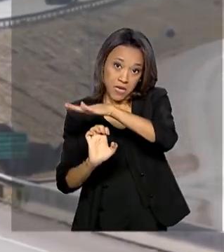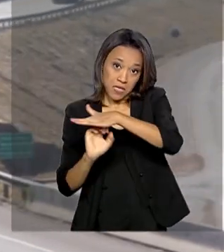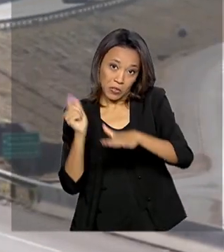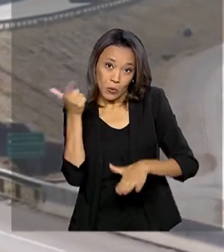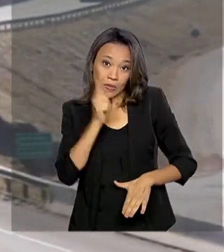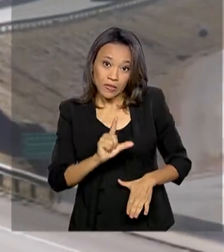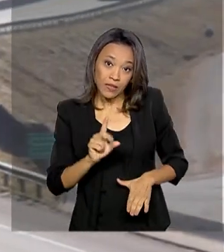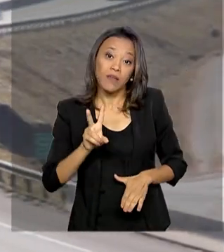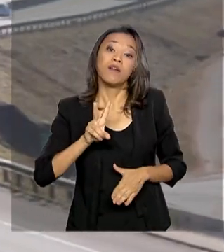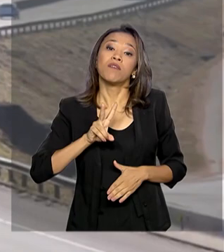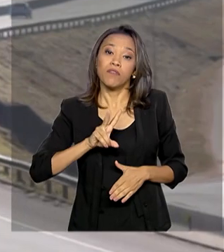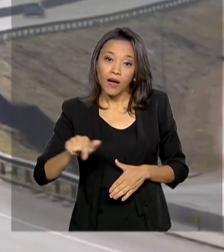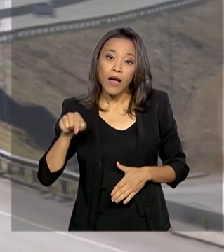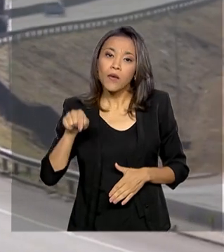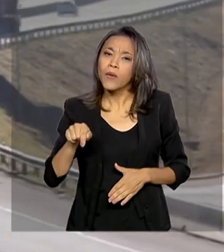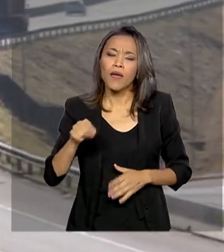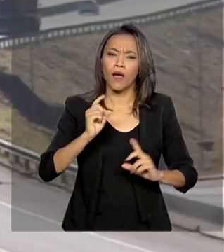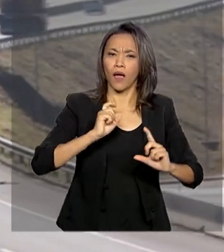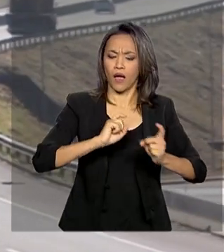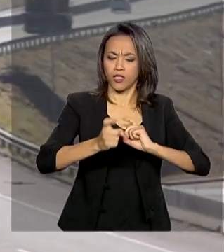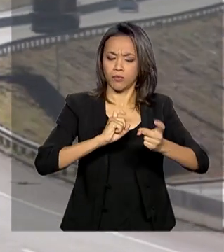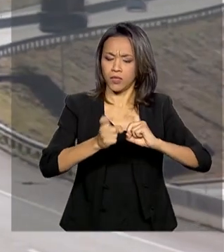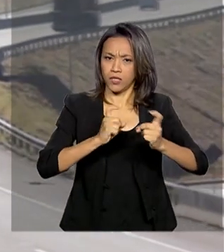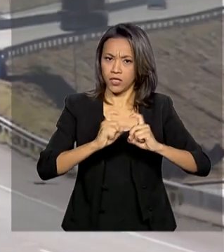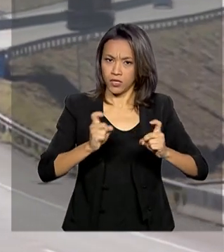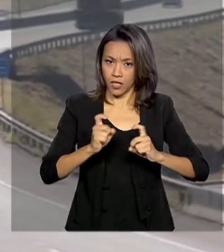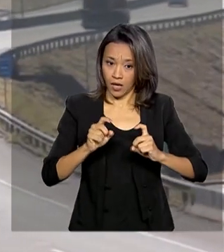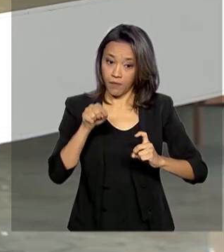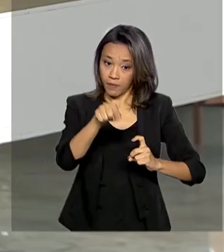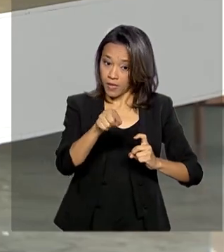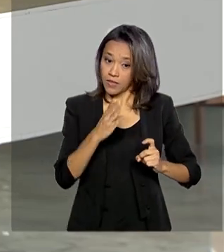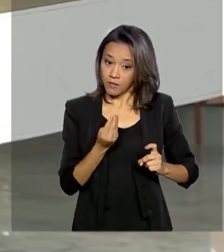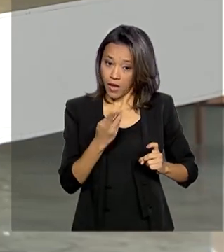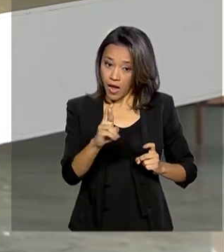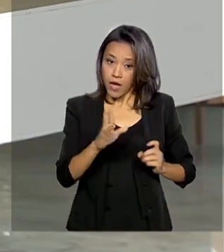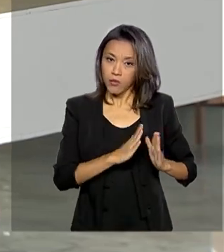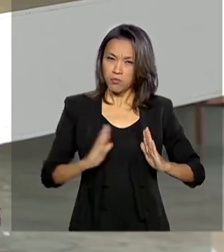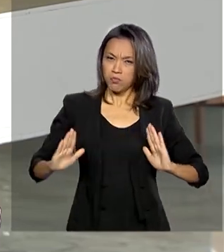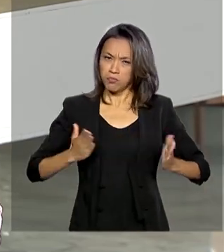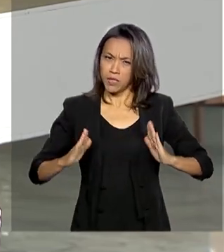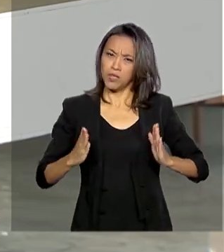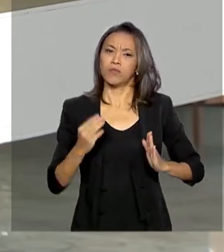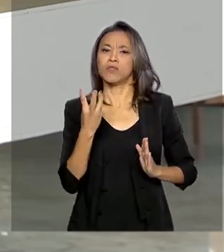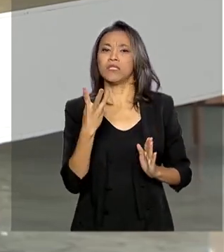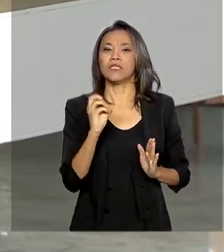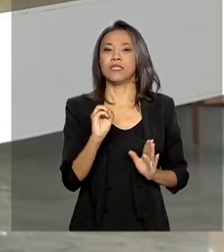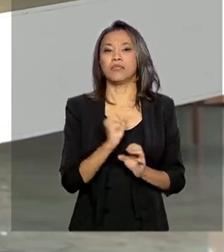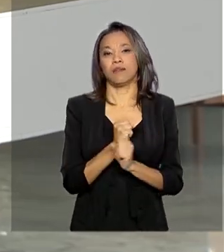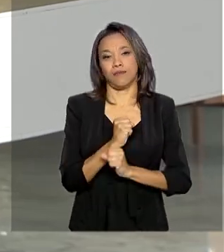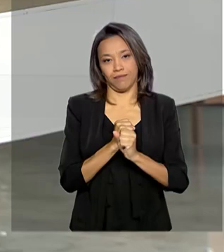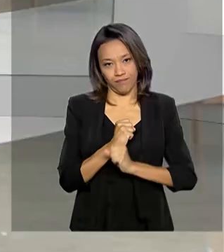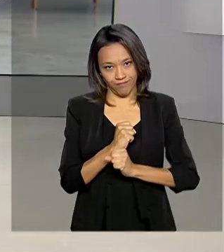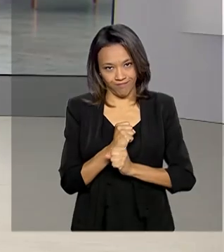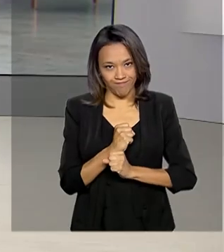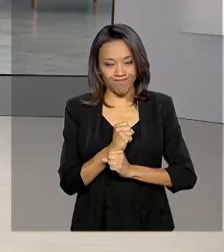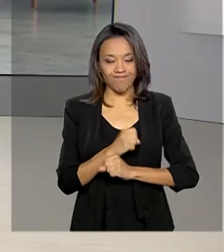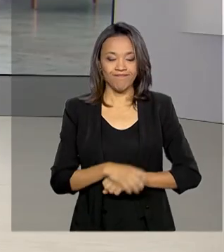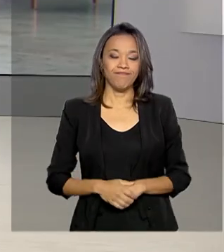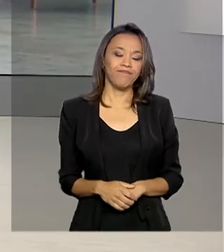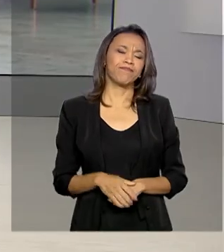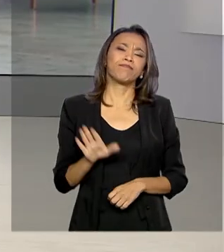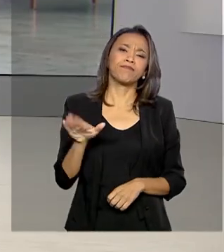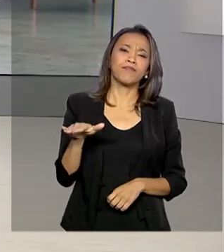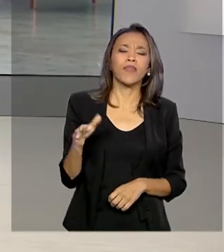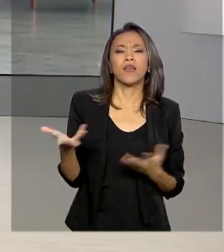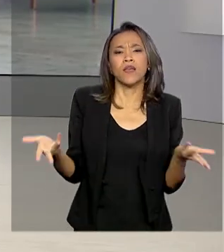ter a concessão, vai poder administrar, desculpa, a rodovia pelos próximos 30 anos. Renata. Luciana, e